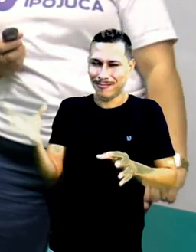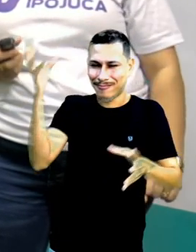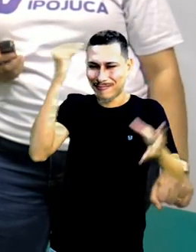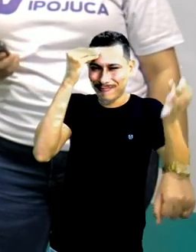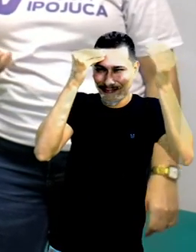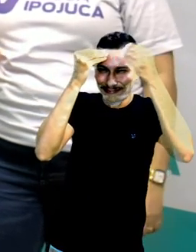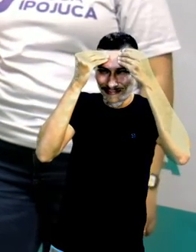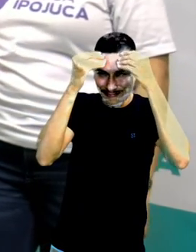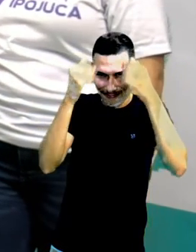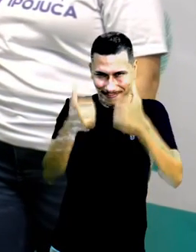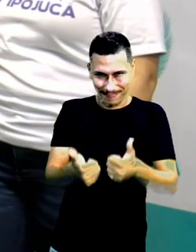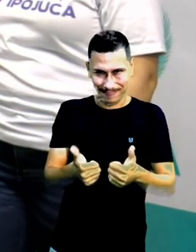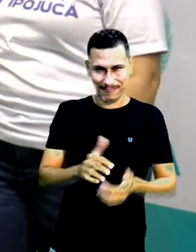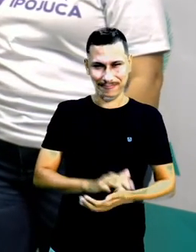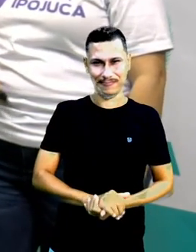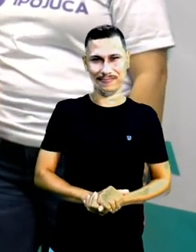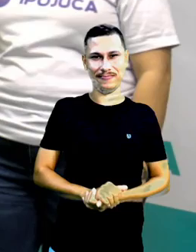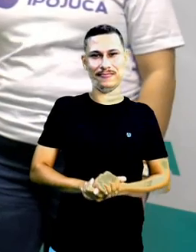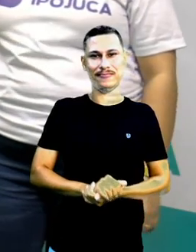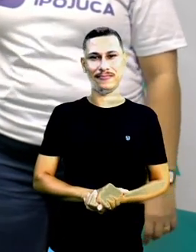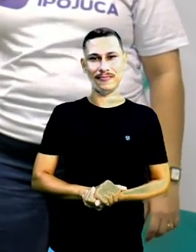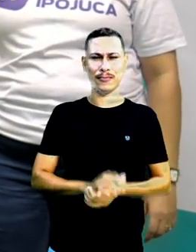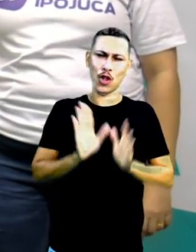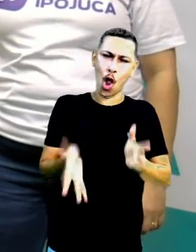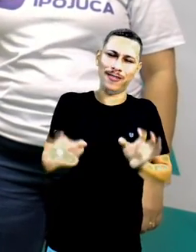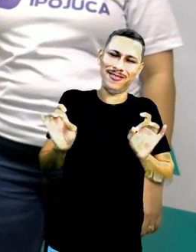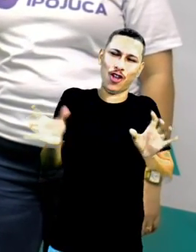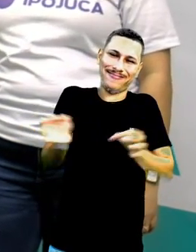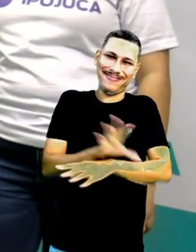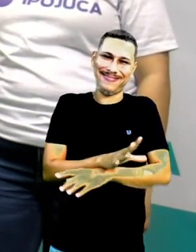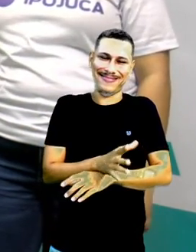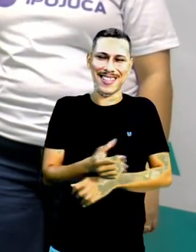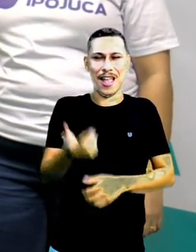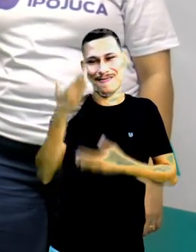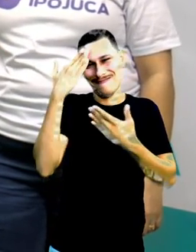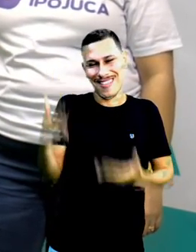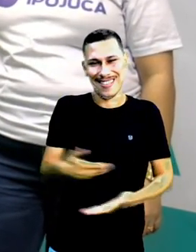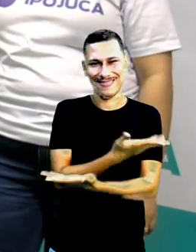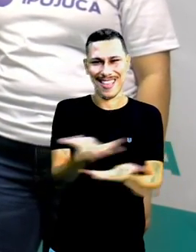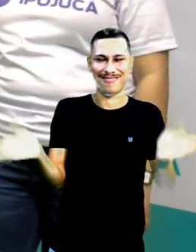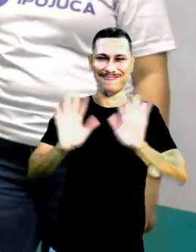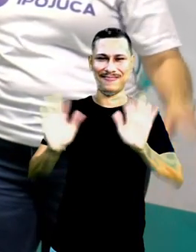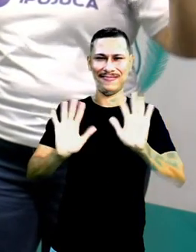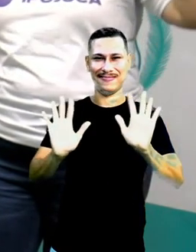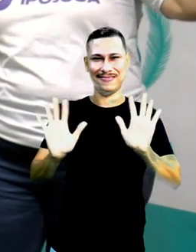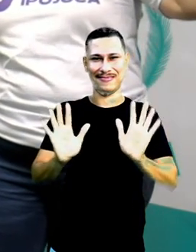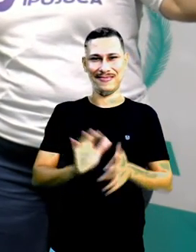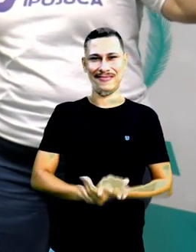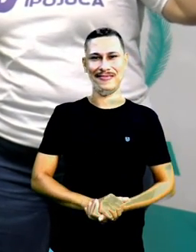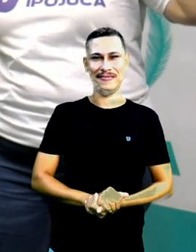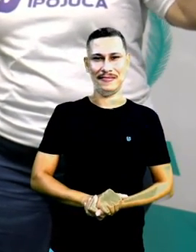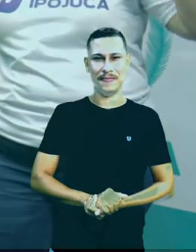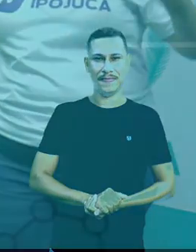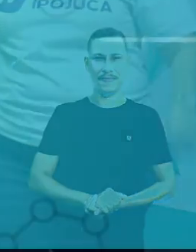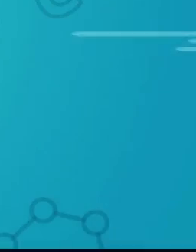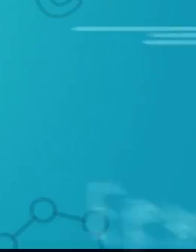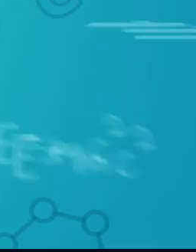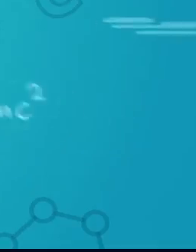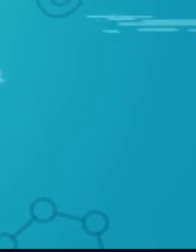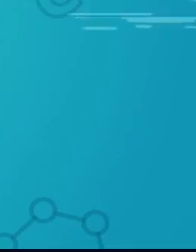aí na mente de vocês. E por hoje é só. Muito obrigada. Até a próxima aula. Tchau, tchau.